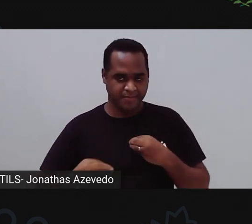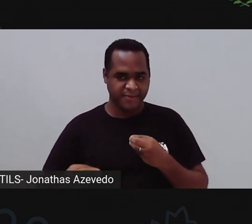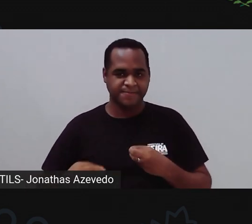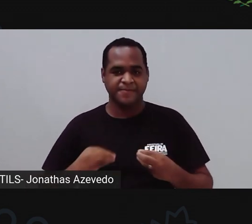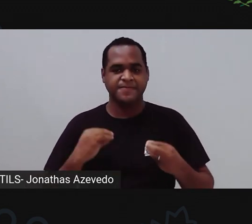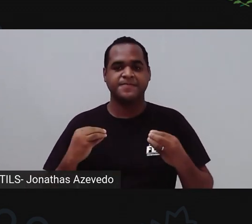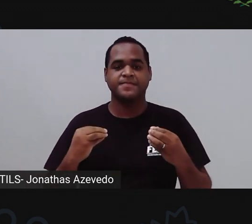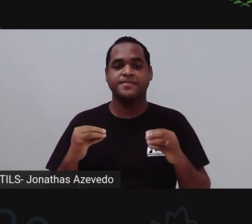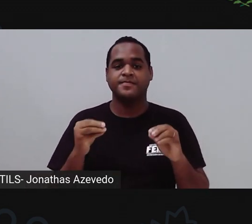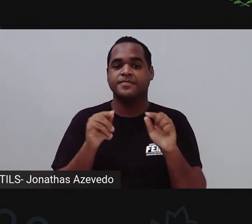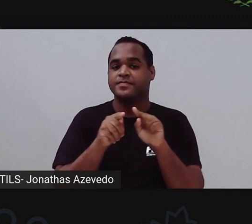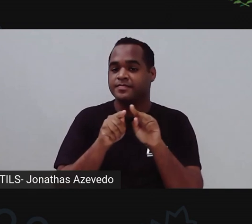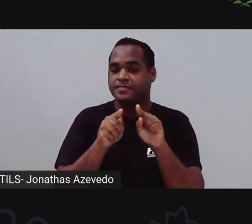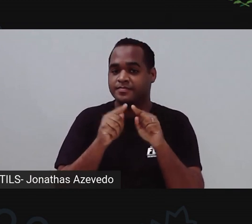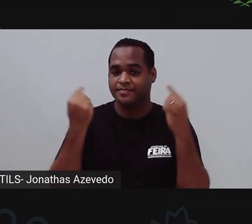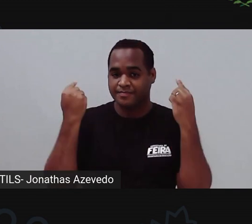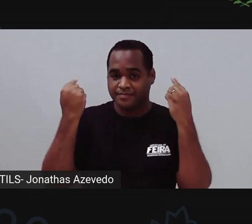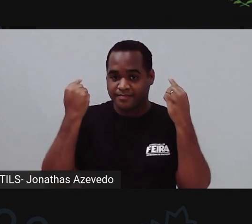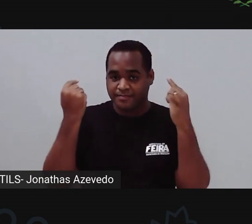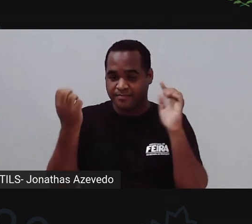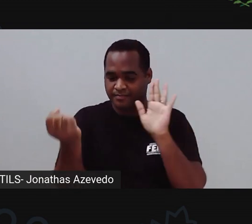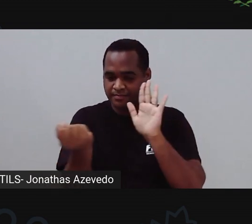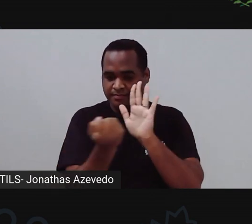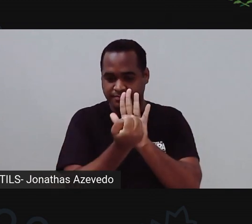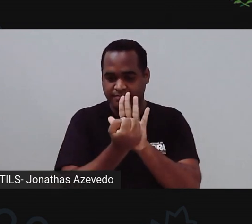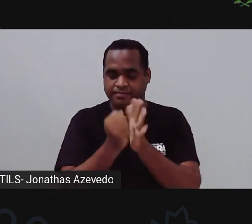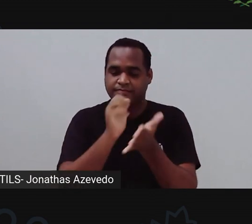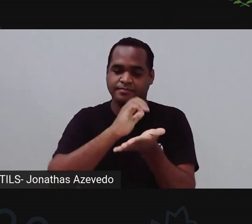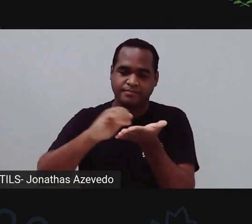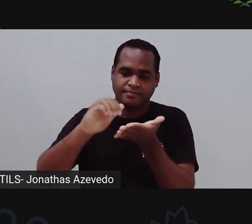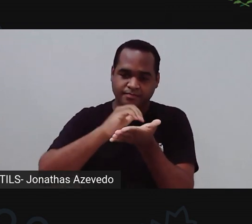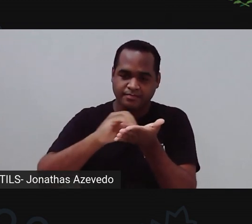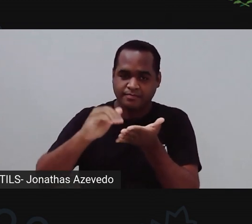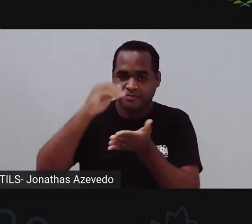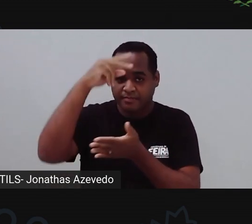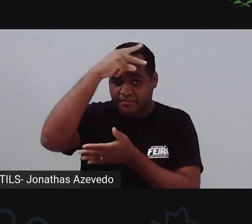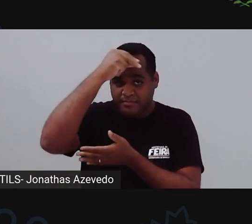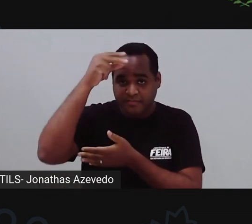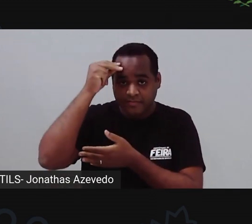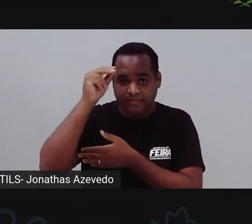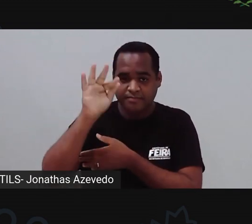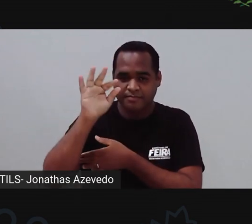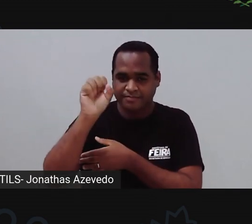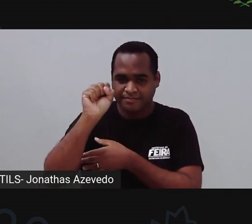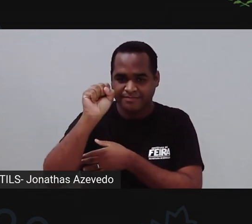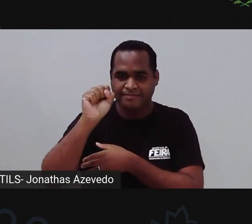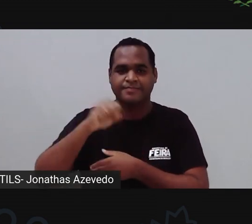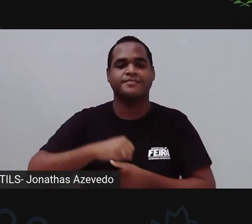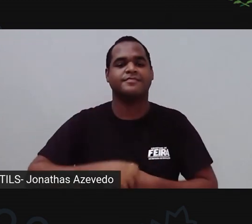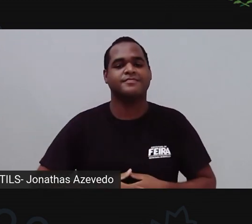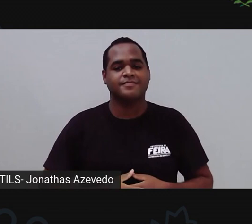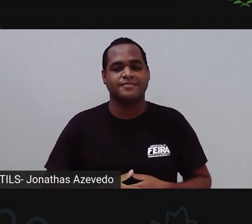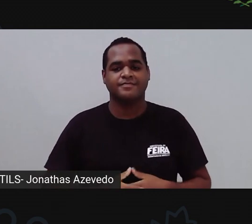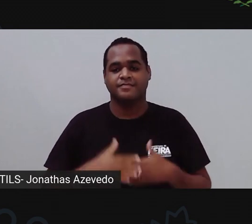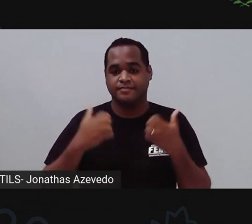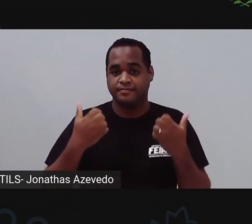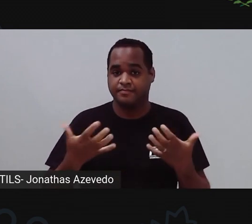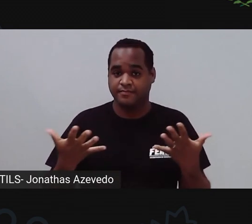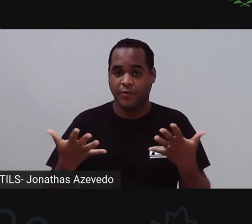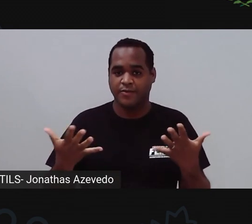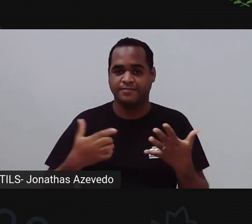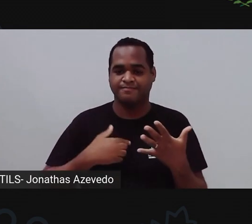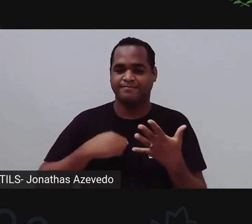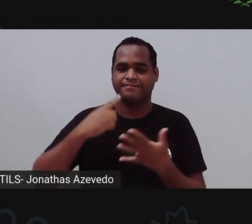atrás de mim está logo da Prefeitura Municipal de Feira de Santana e da Secretaria Municipal de Educação. E hoje a gente tem a